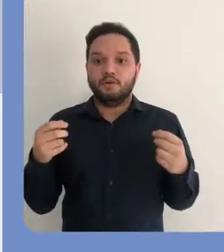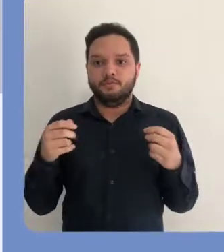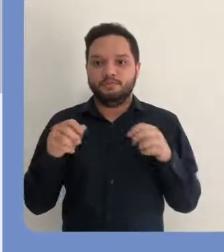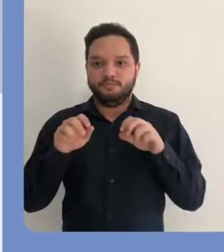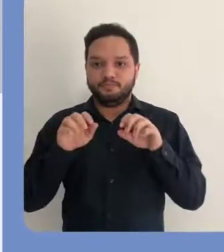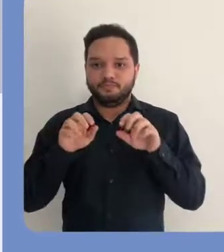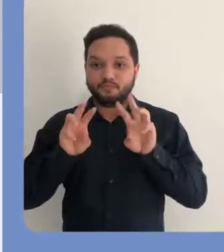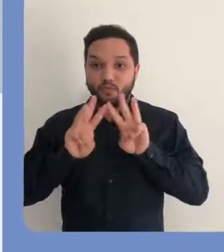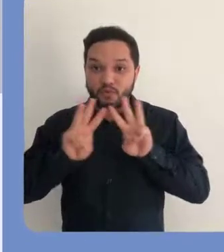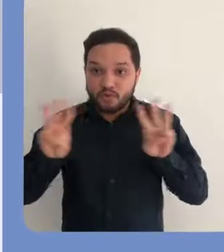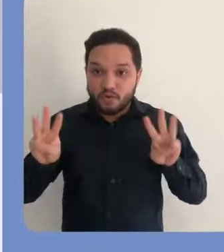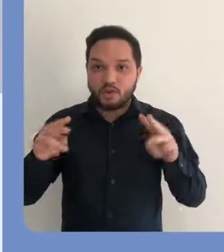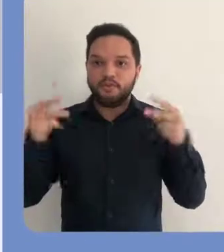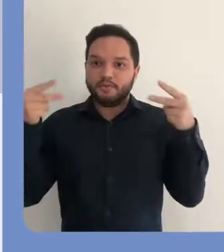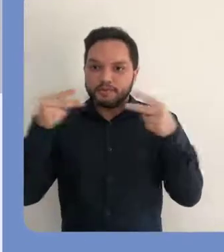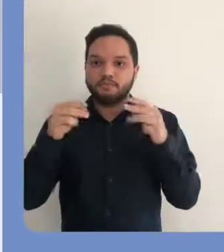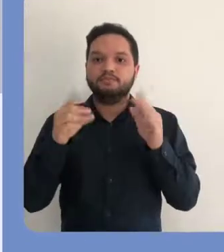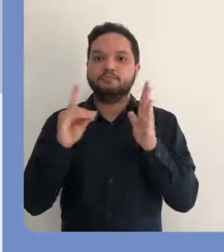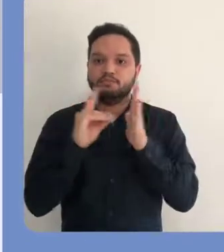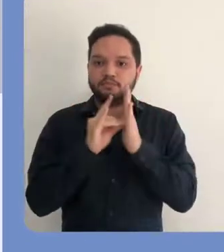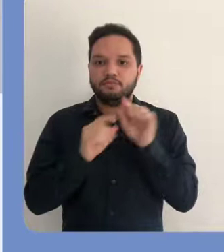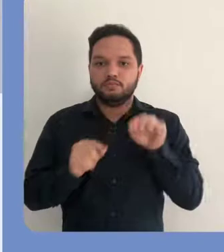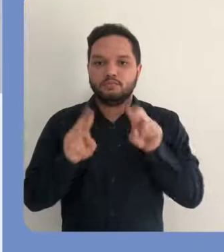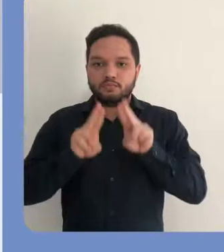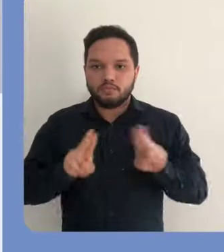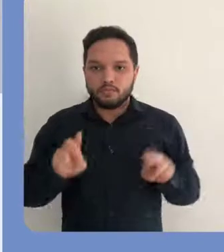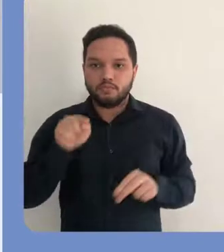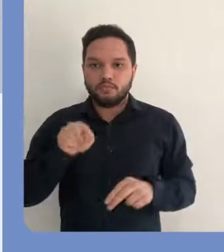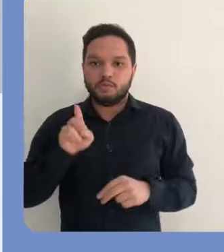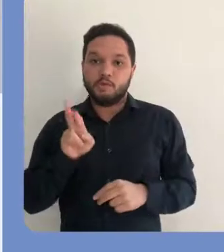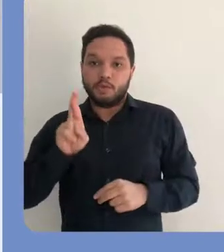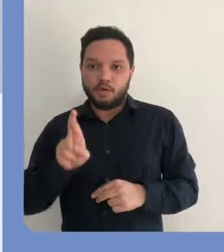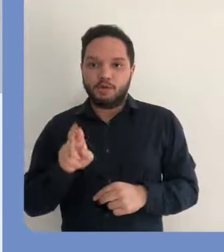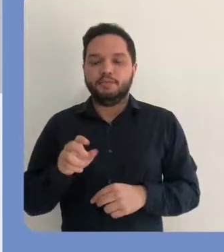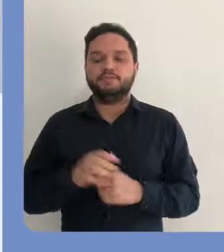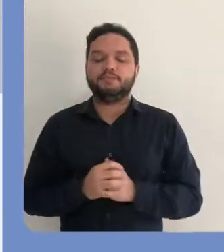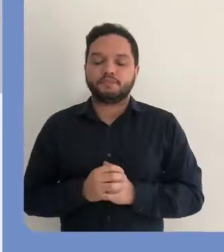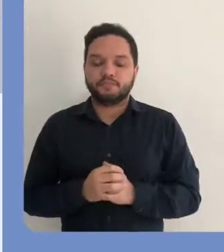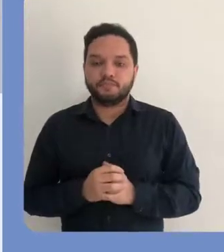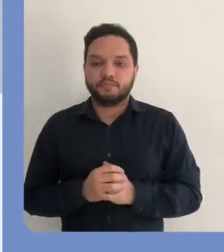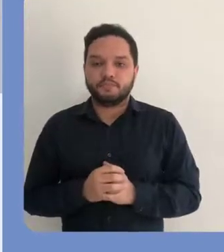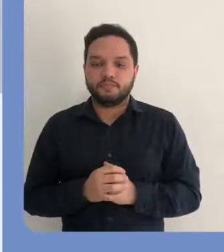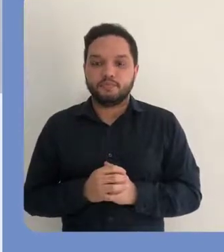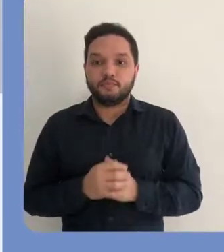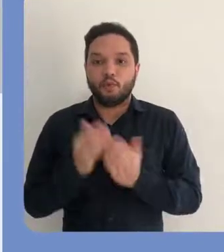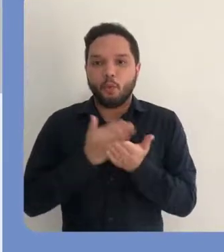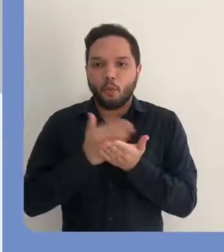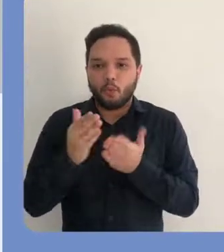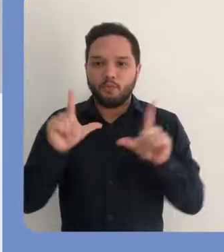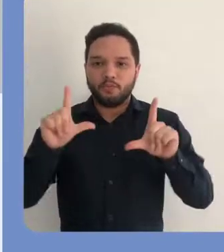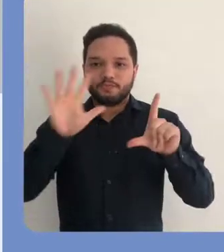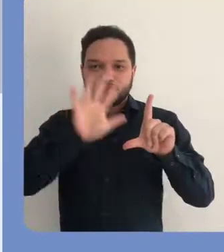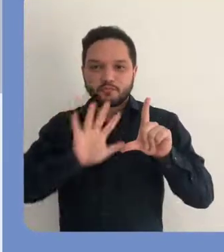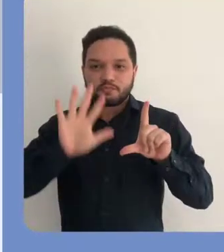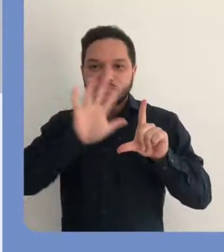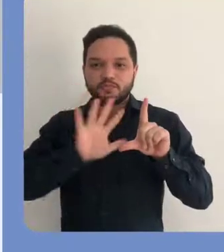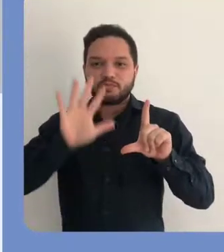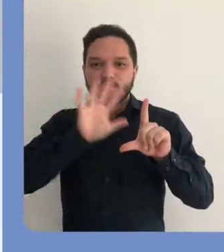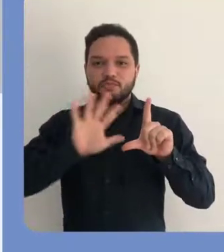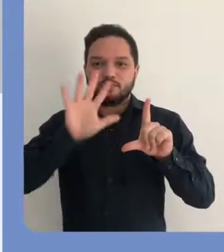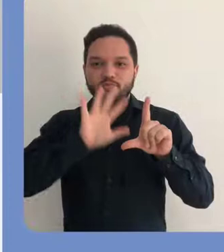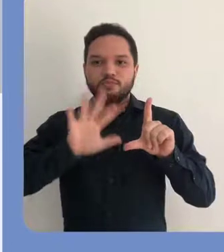Para acessar esta plataforma, você deve digitar o seguinte endereço eletrônico, repositório.ufsc.br.